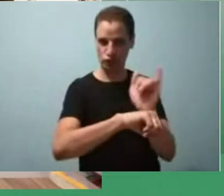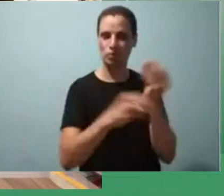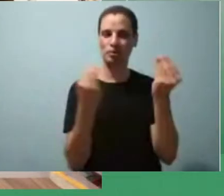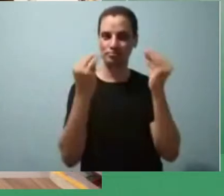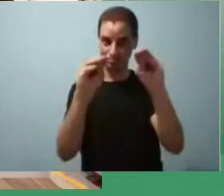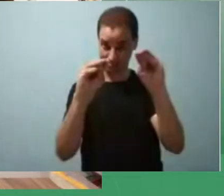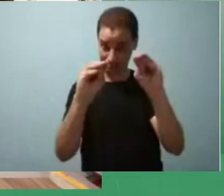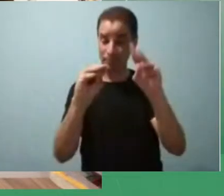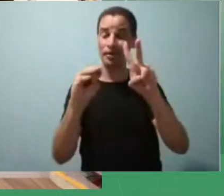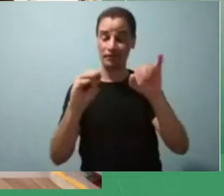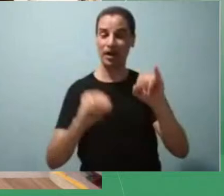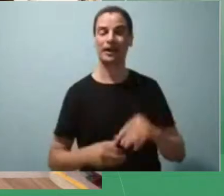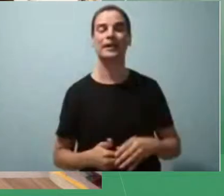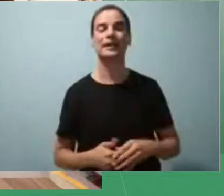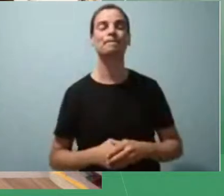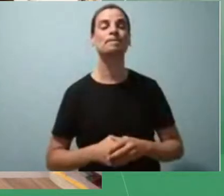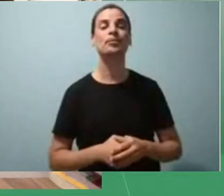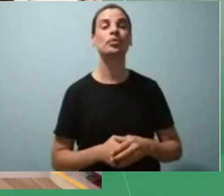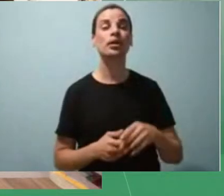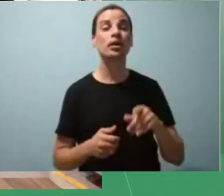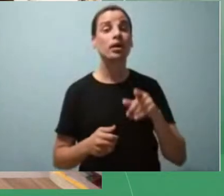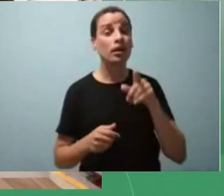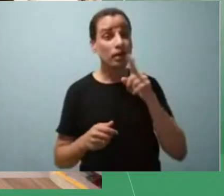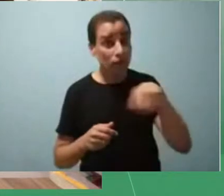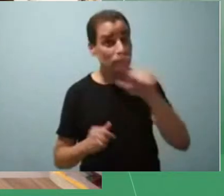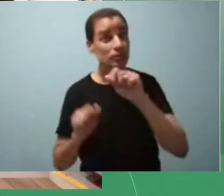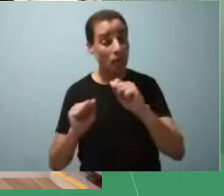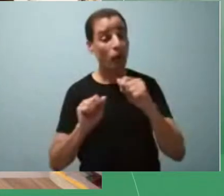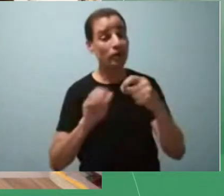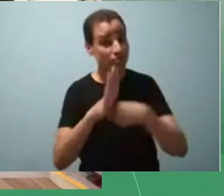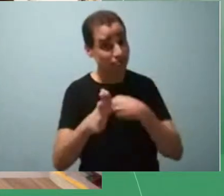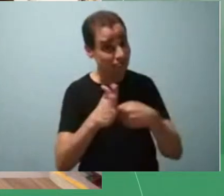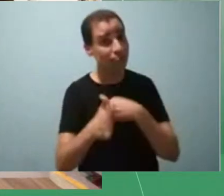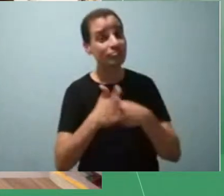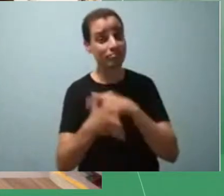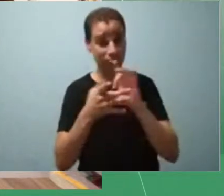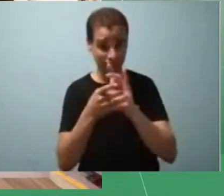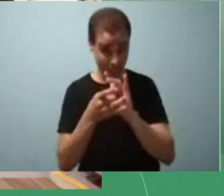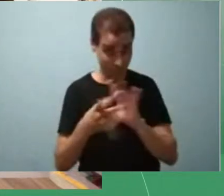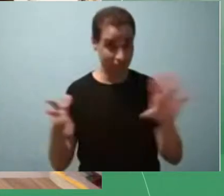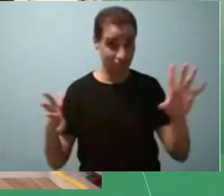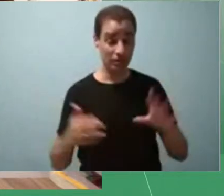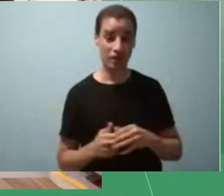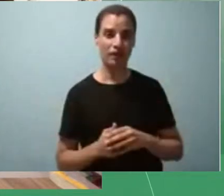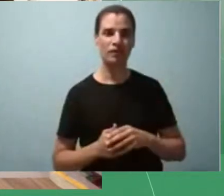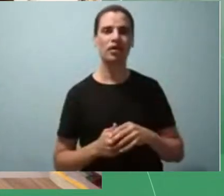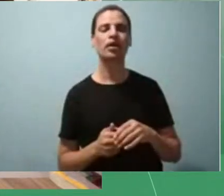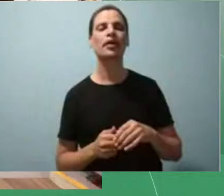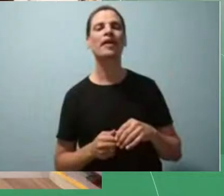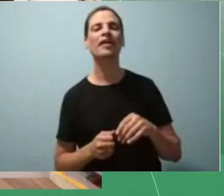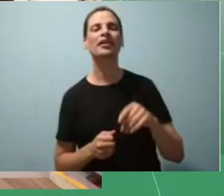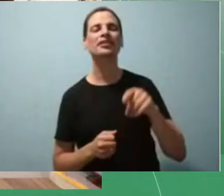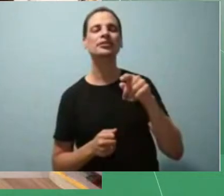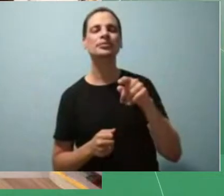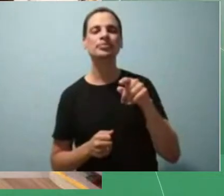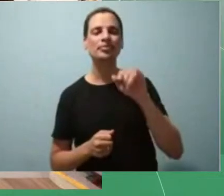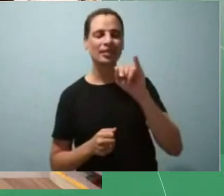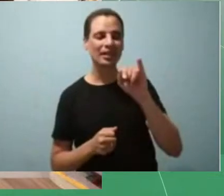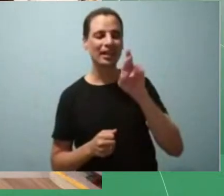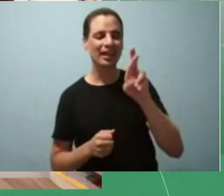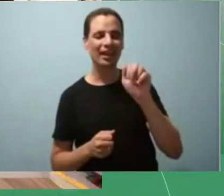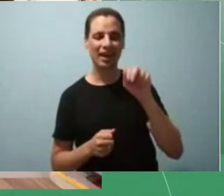ressaltando que nos enviem perguntas tá bom mandem como a a a para